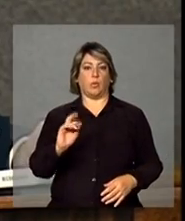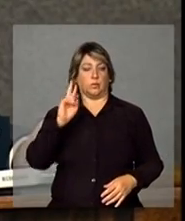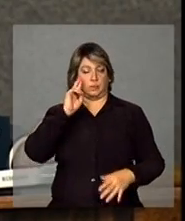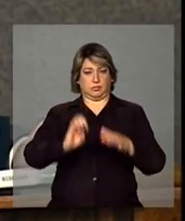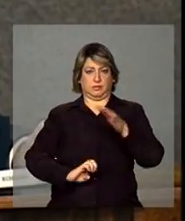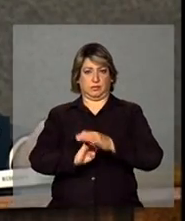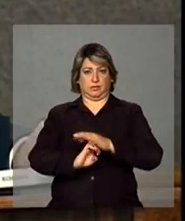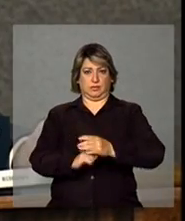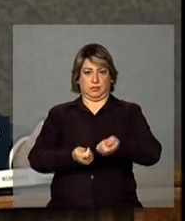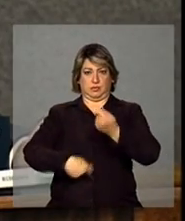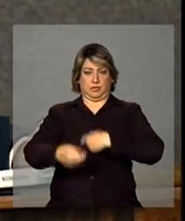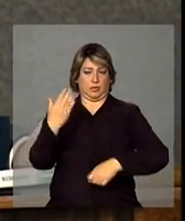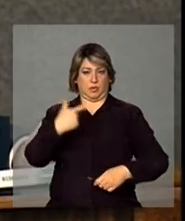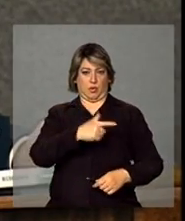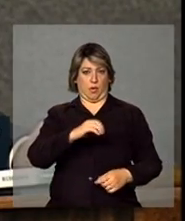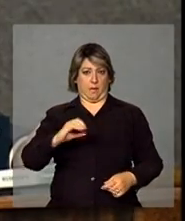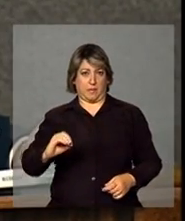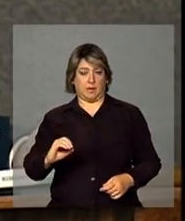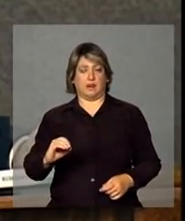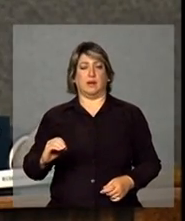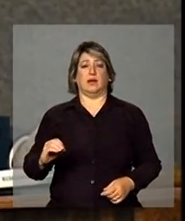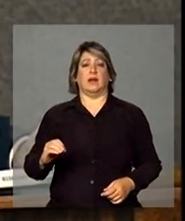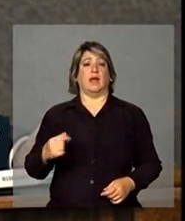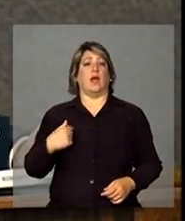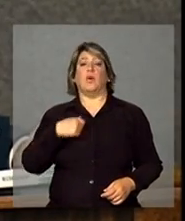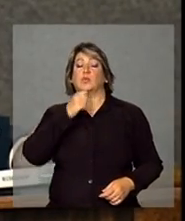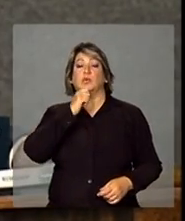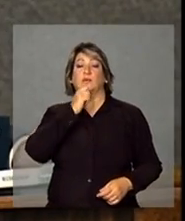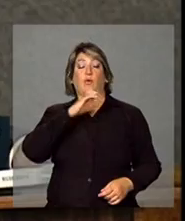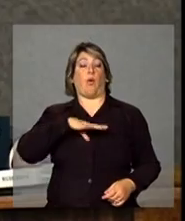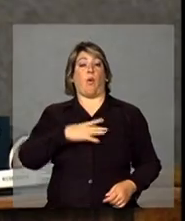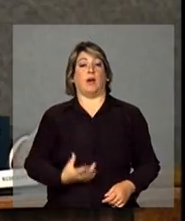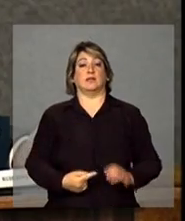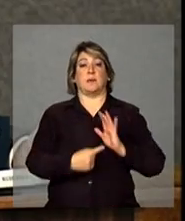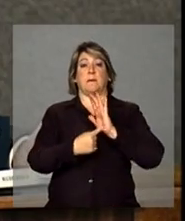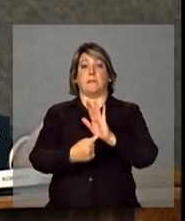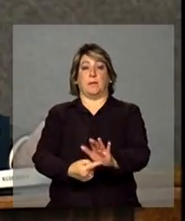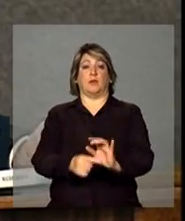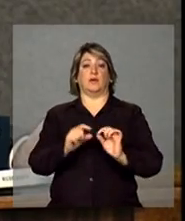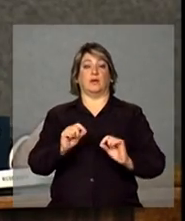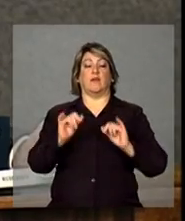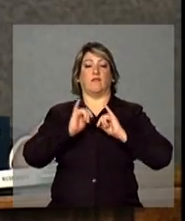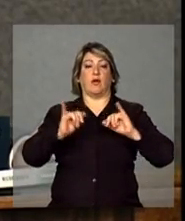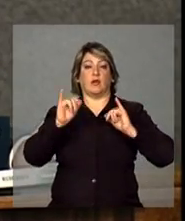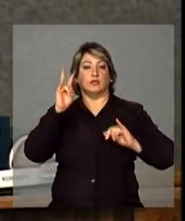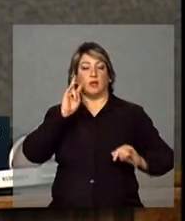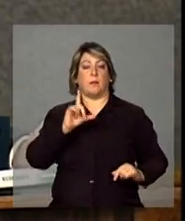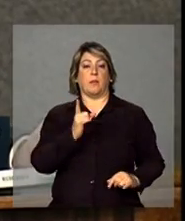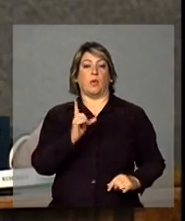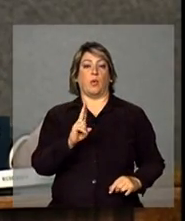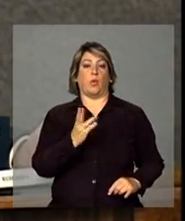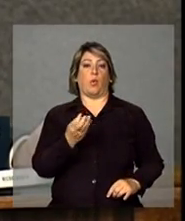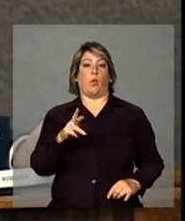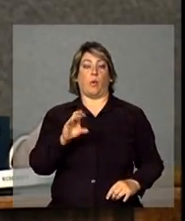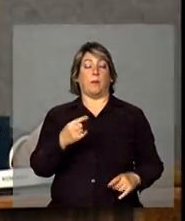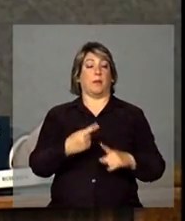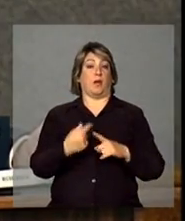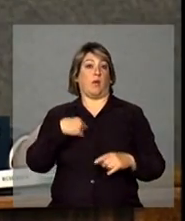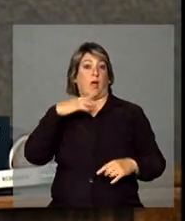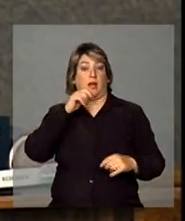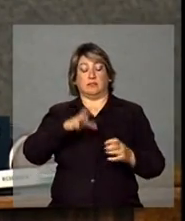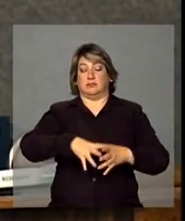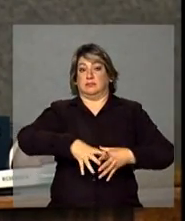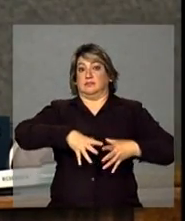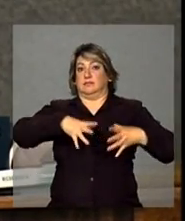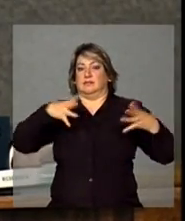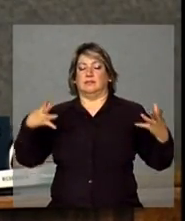2000, eu nem tive coragem de botar o dado do lucro em 2000 que o Fábio gerou, porque eu achei um crescimento